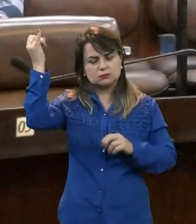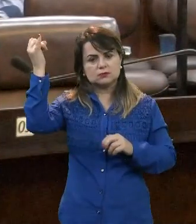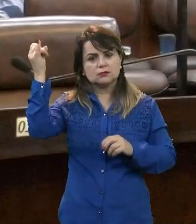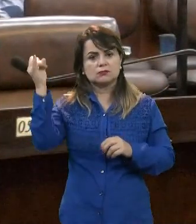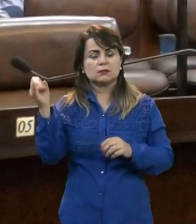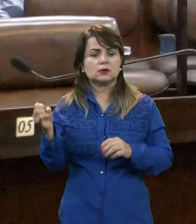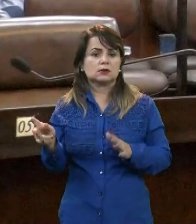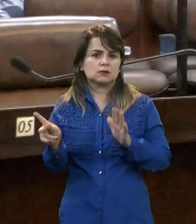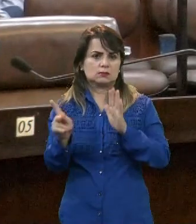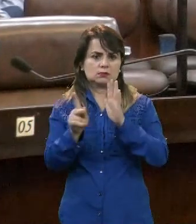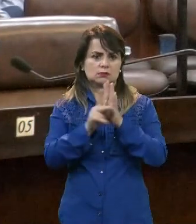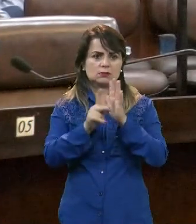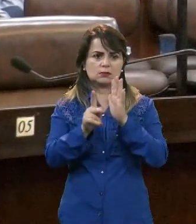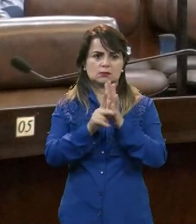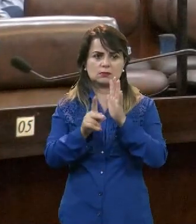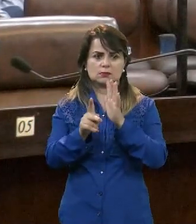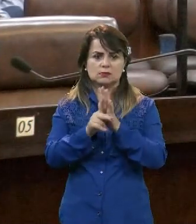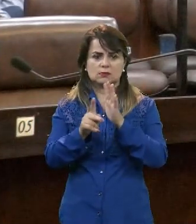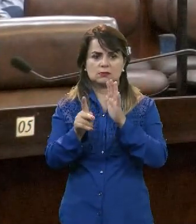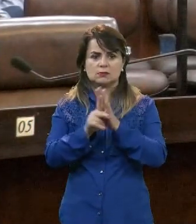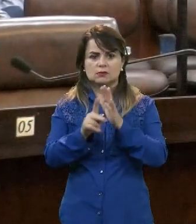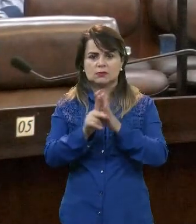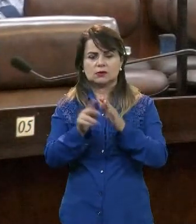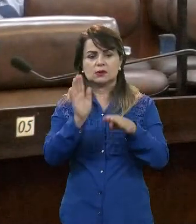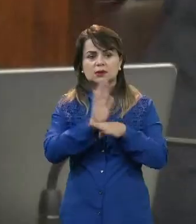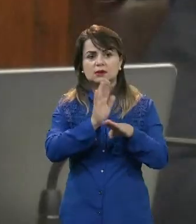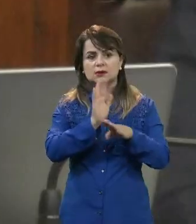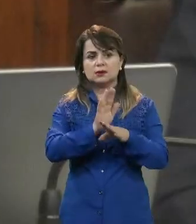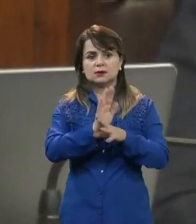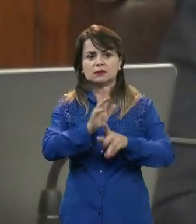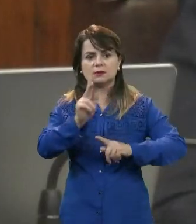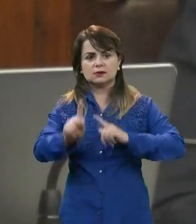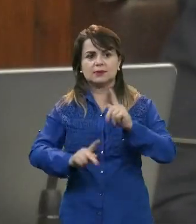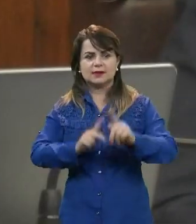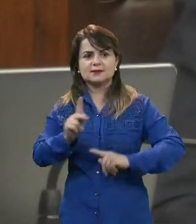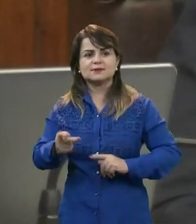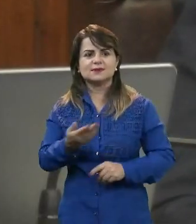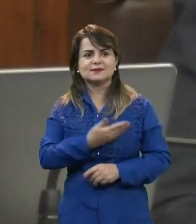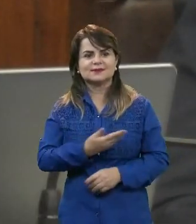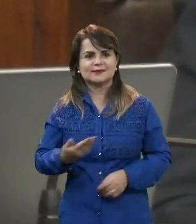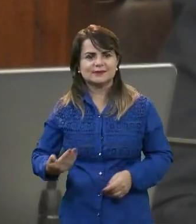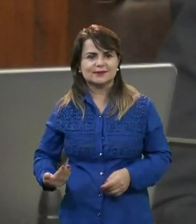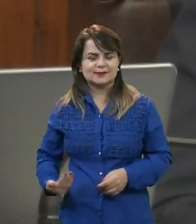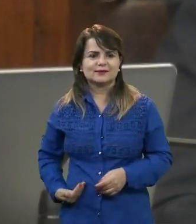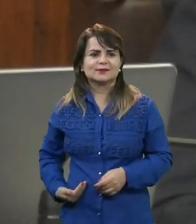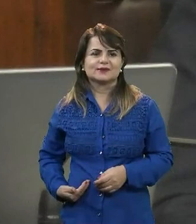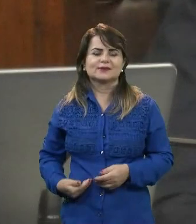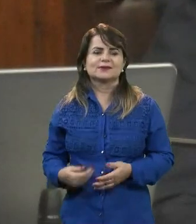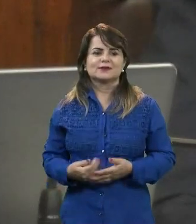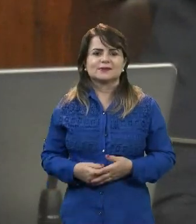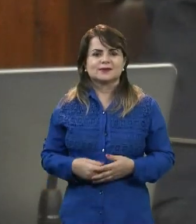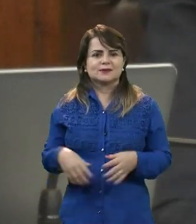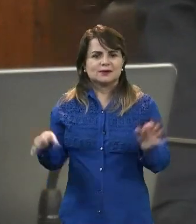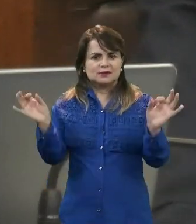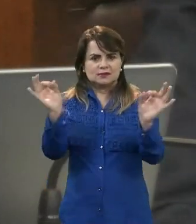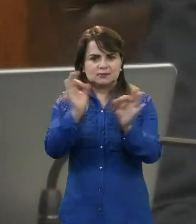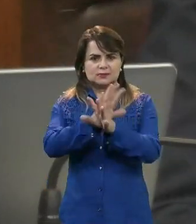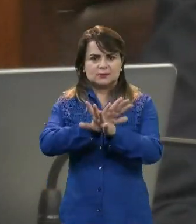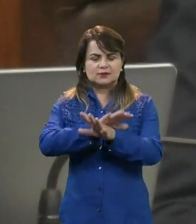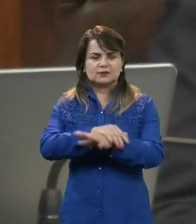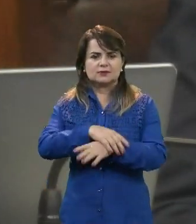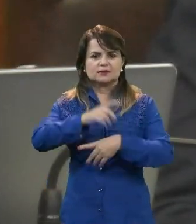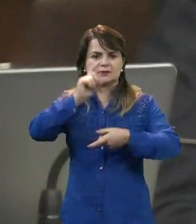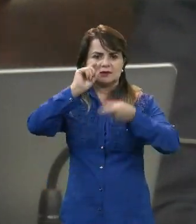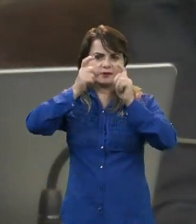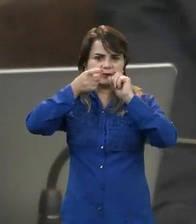preservar o nosso servidor público da nossa cidade. Sendo assim, nada mais havendo a ser tratado, declaro encerrada